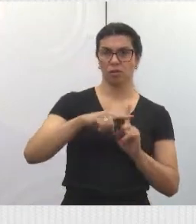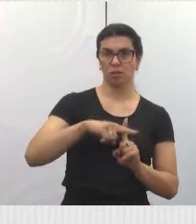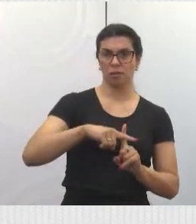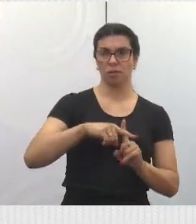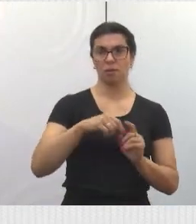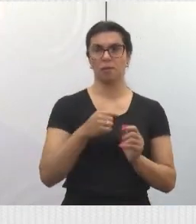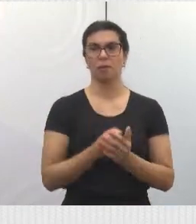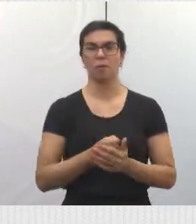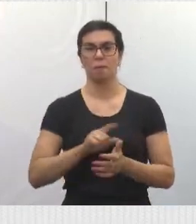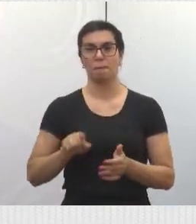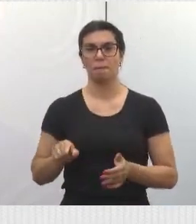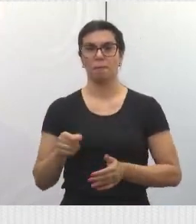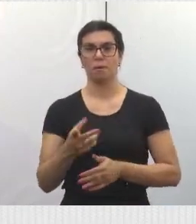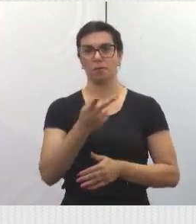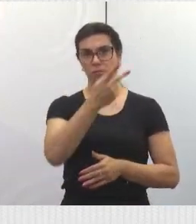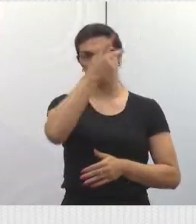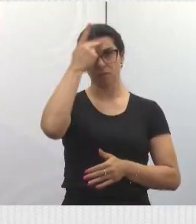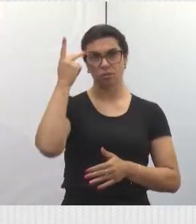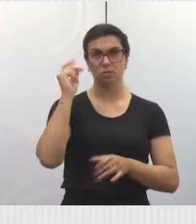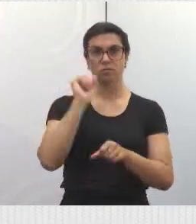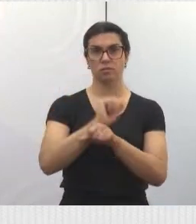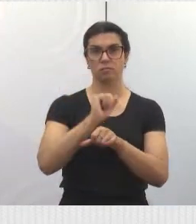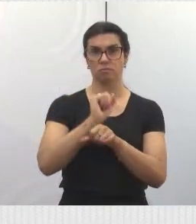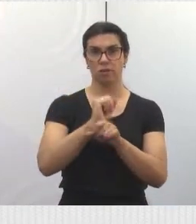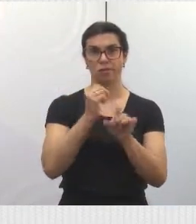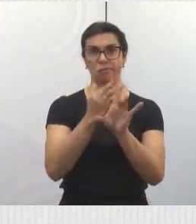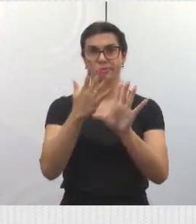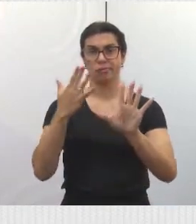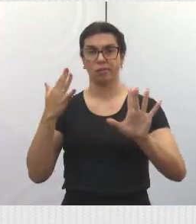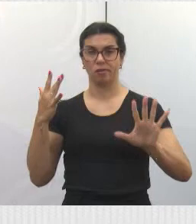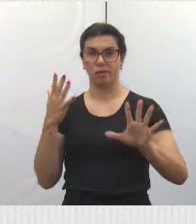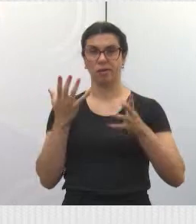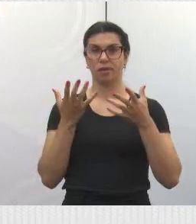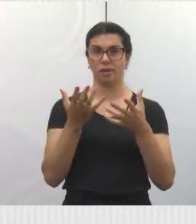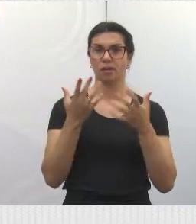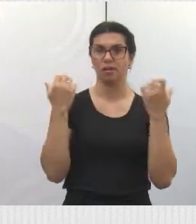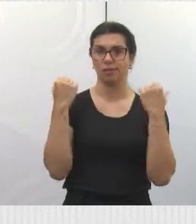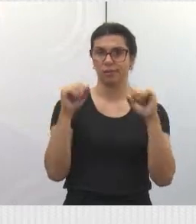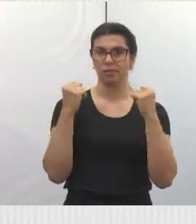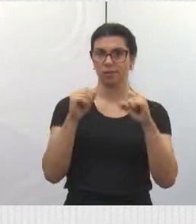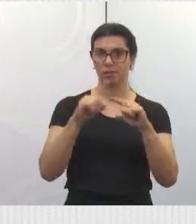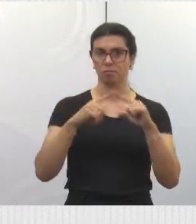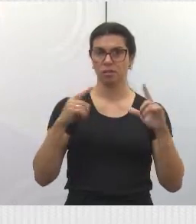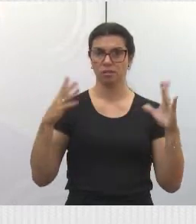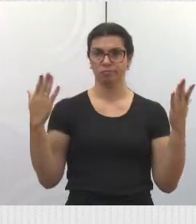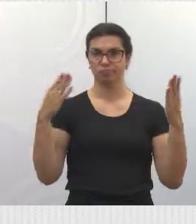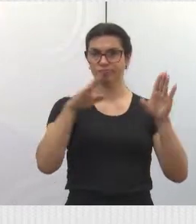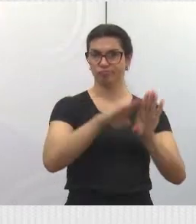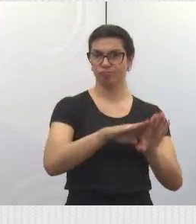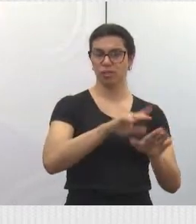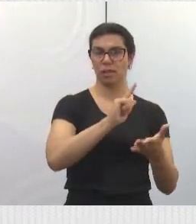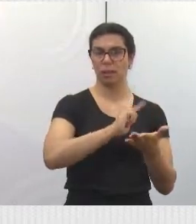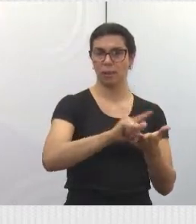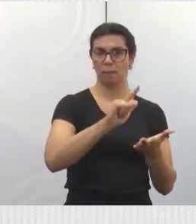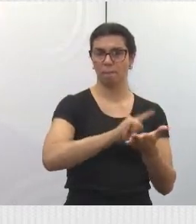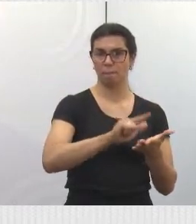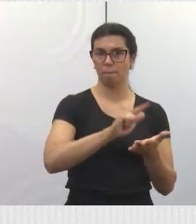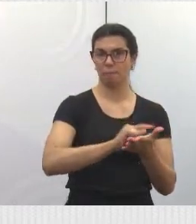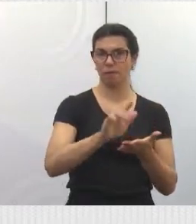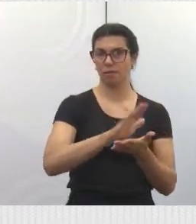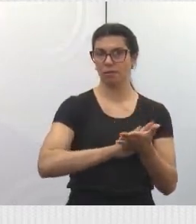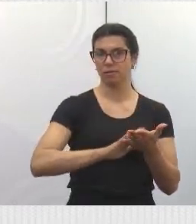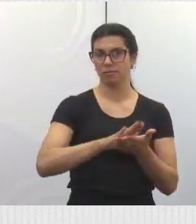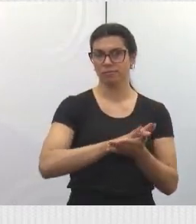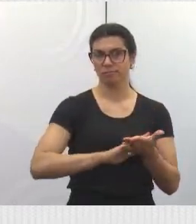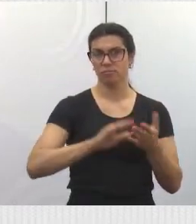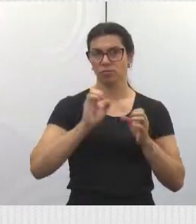hidroginástica, jovens, fazendo treino na natação, as piscinas estão todas fechadas, sem limpeza. O educamais,